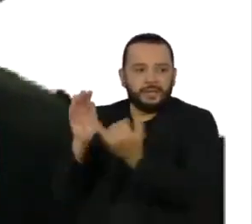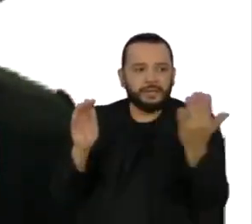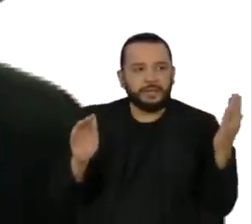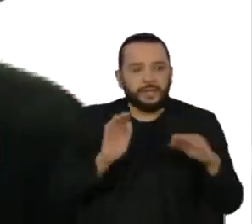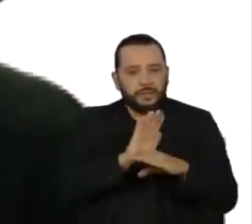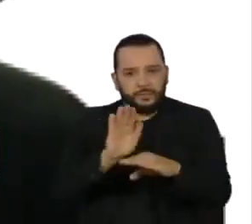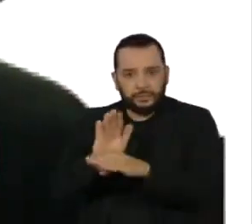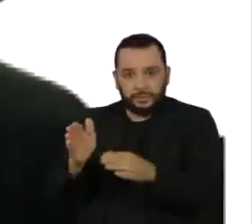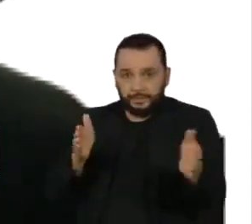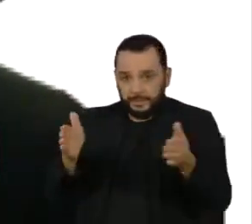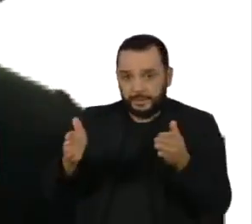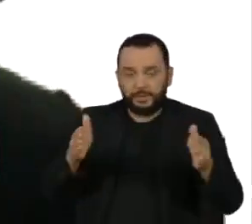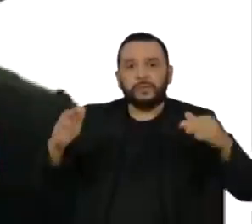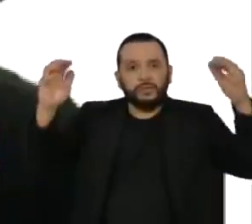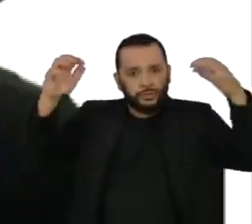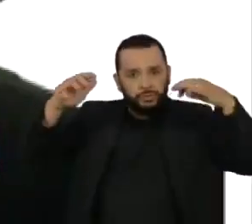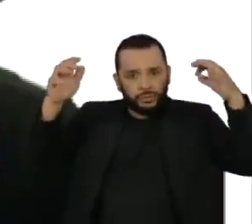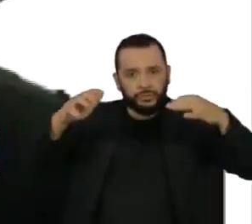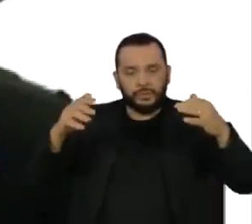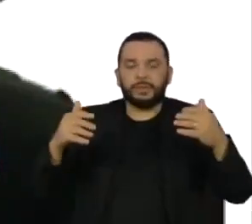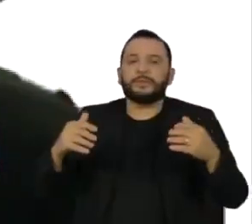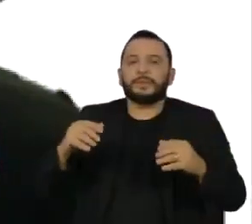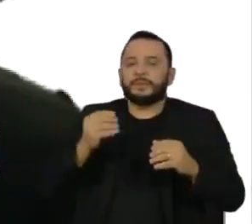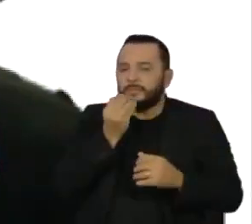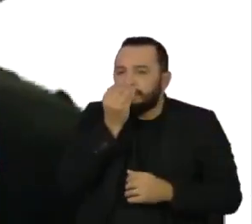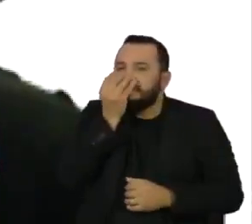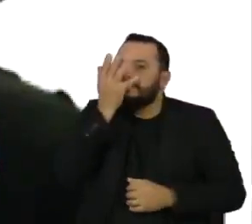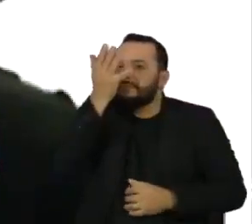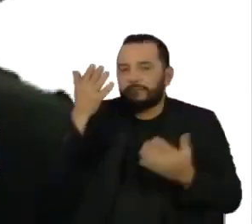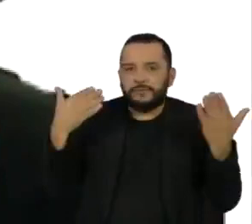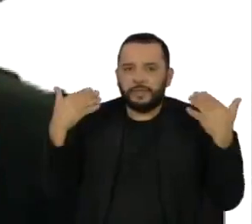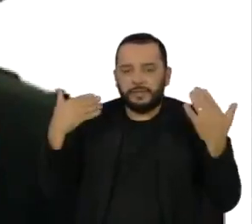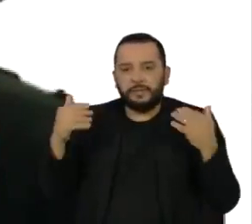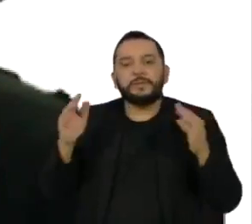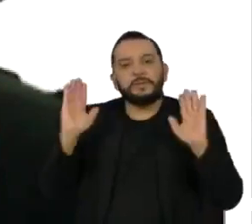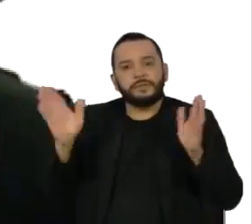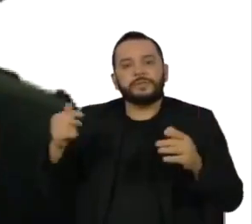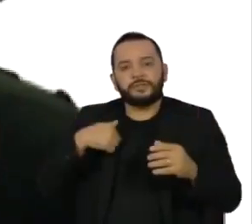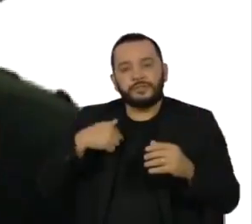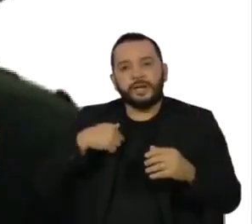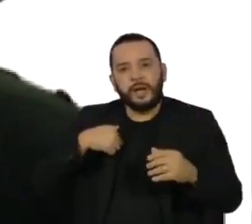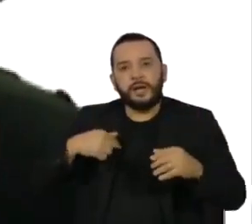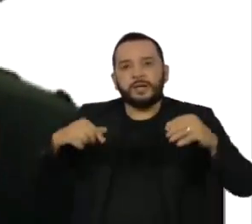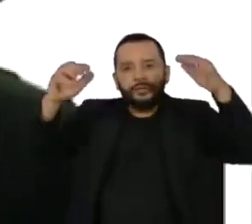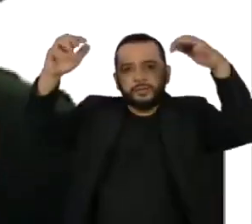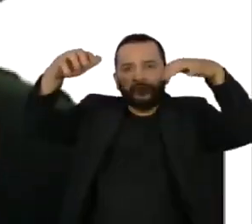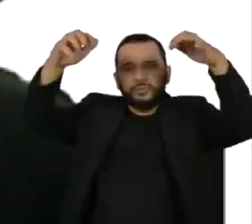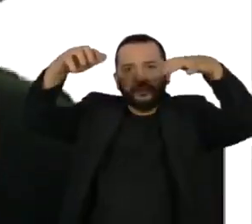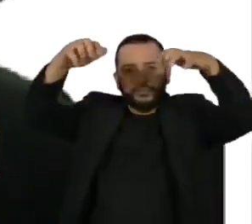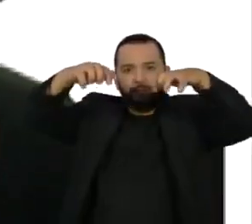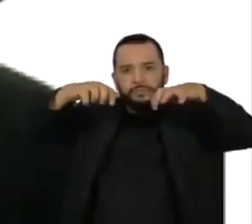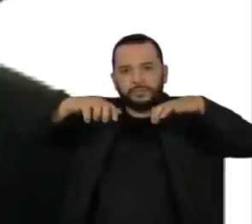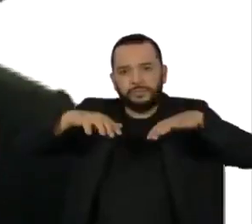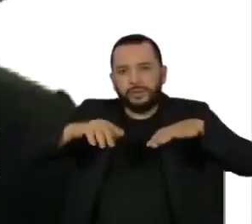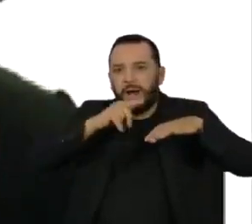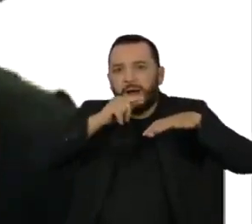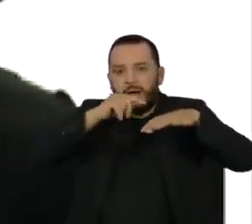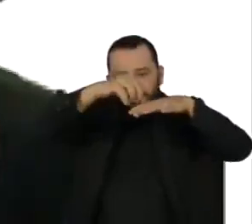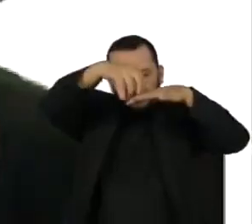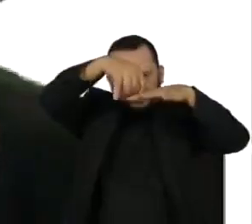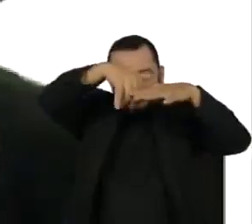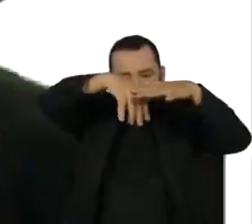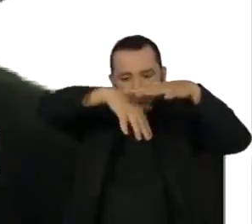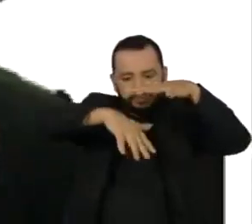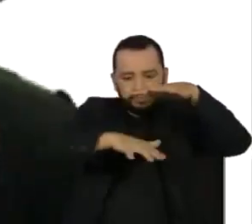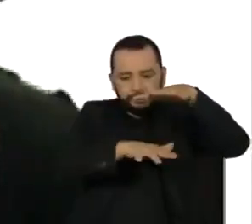primavera e verão, a absorver a água no solo, reter essa água nos aquíferos, para que nos períodos mais secos, essas